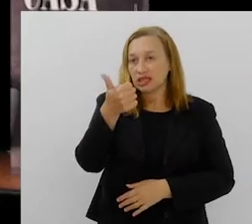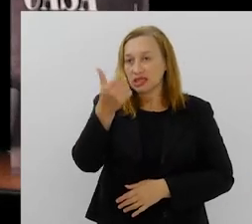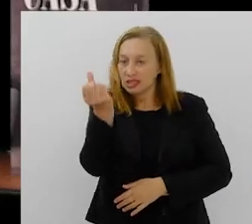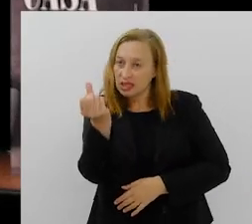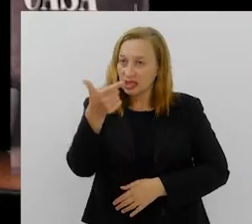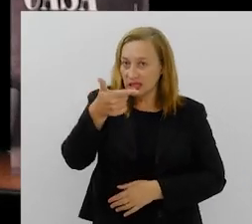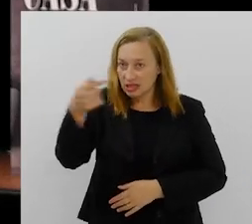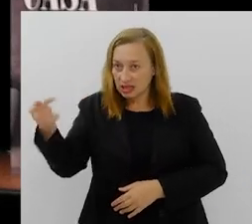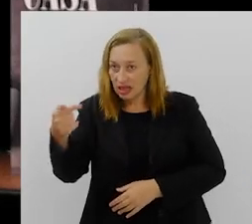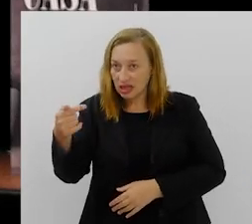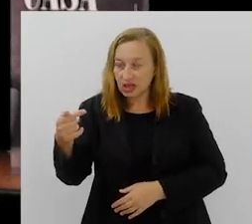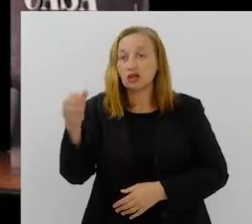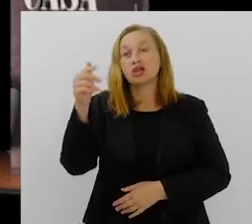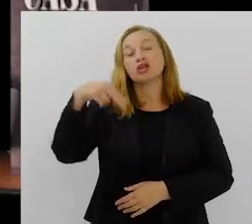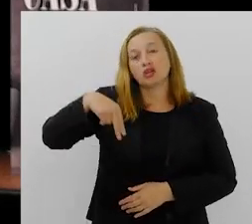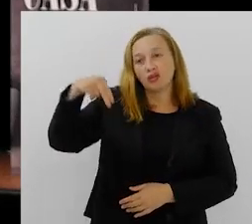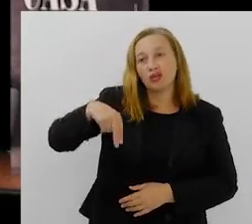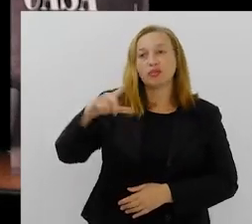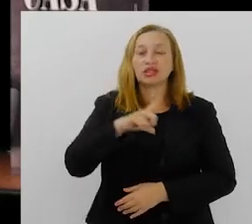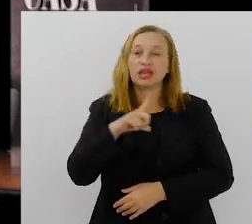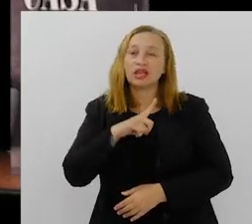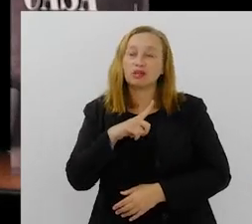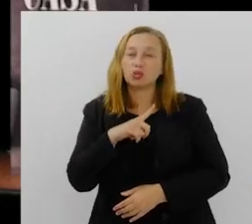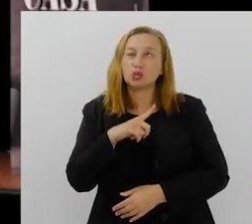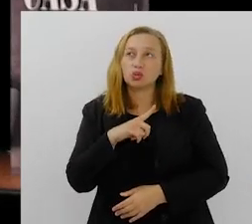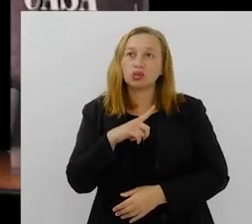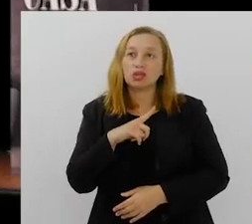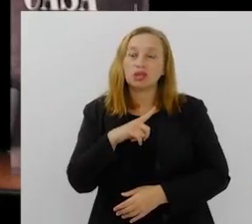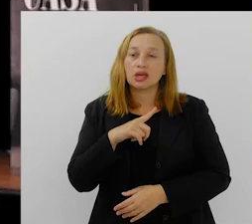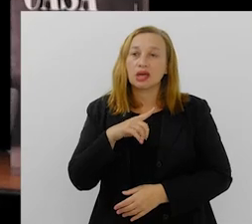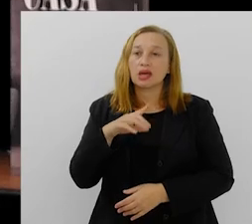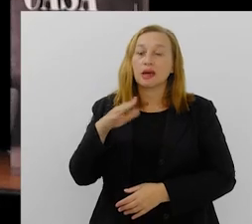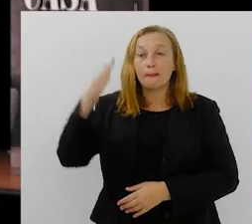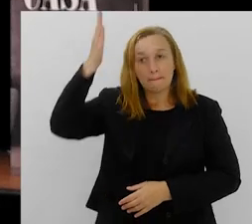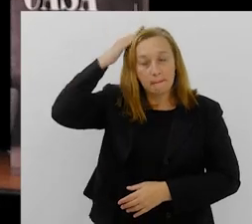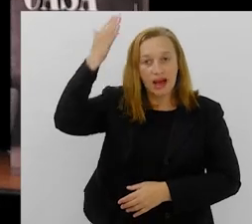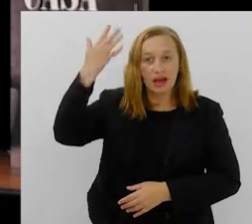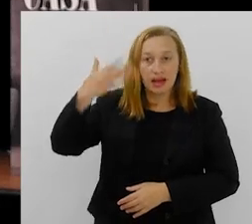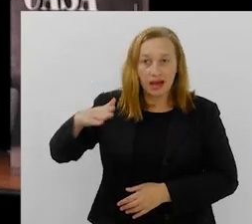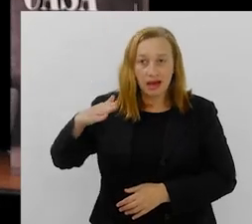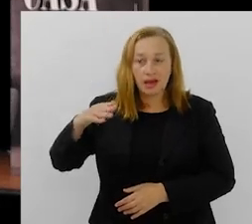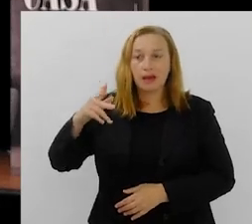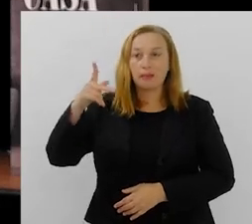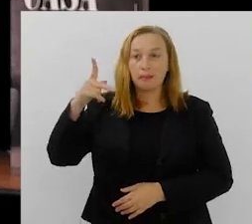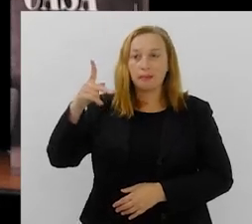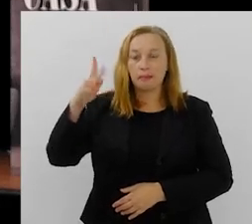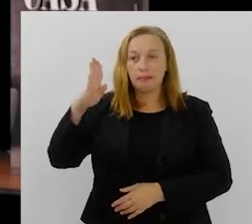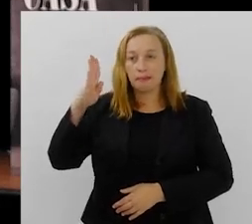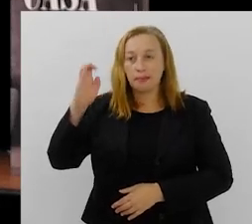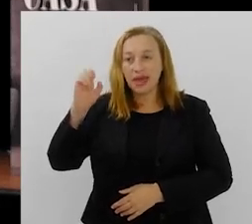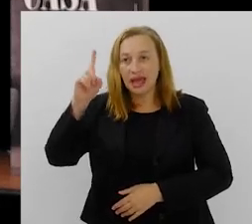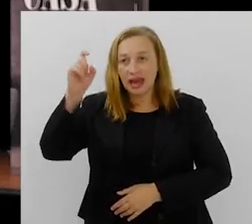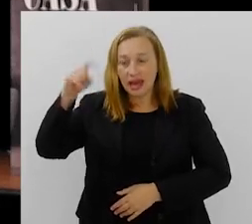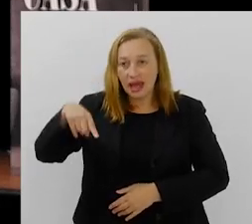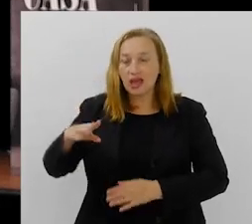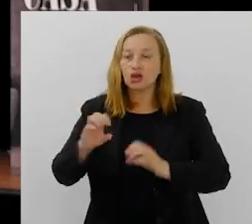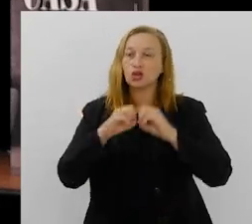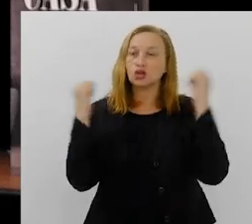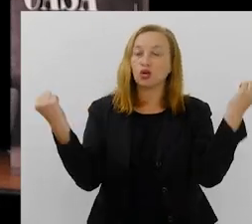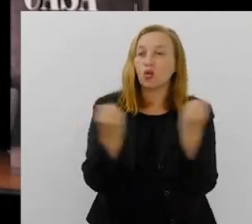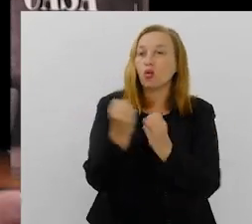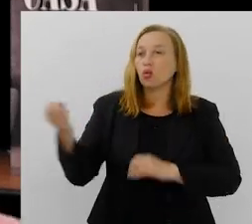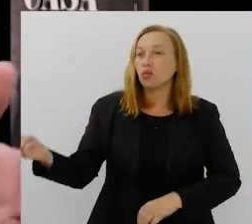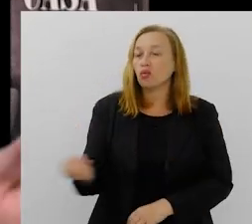16 e 17 de novembro, nós temos em Belém, no Pará, o nono congresso brasileiro de saúde mental,